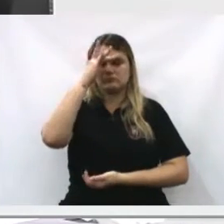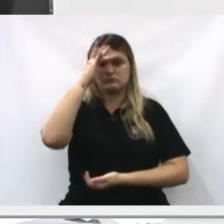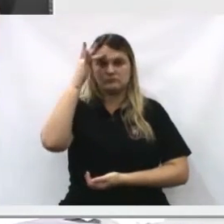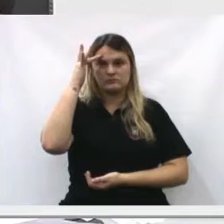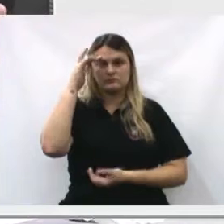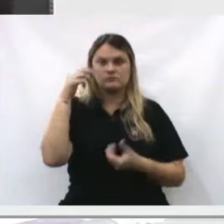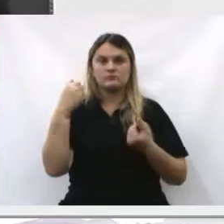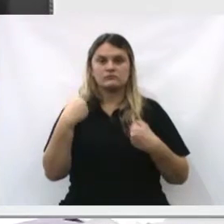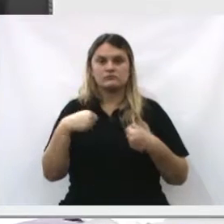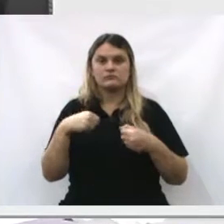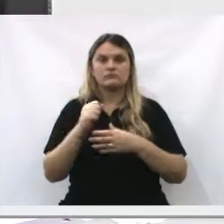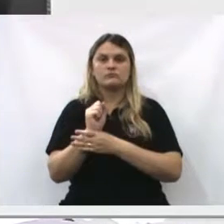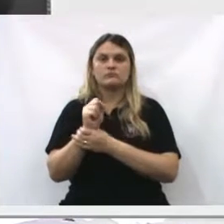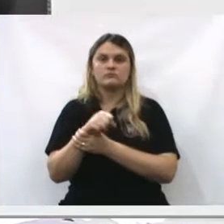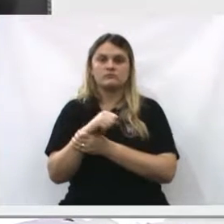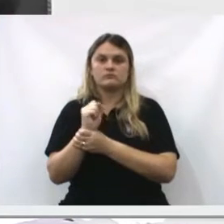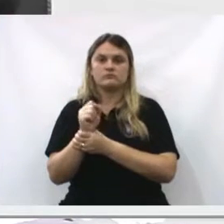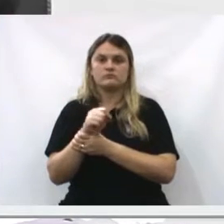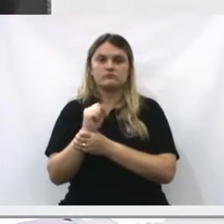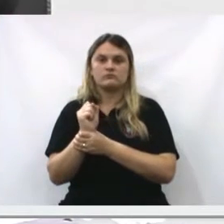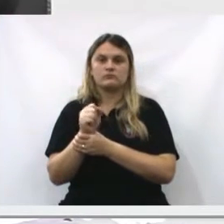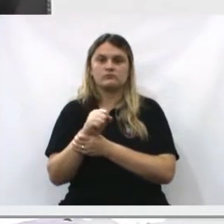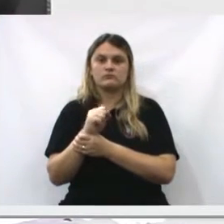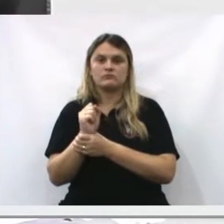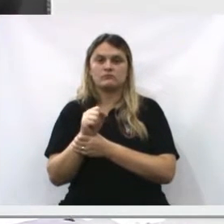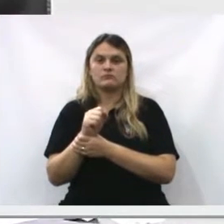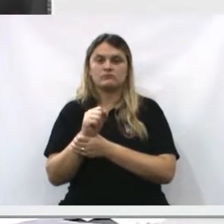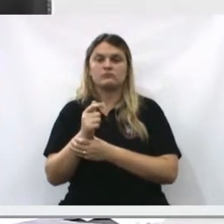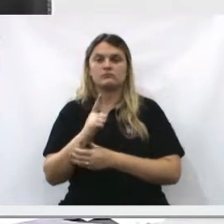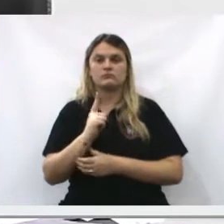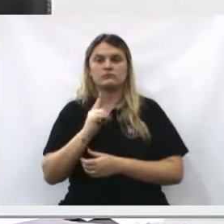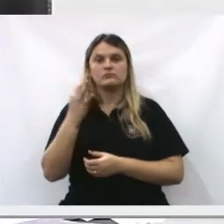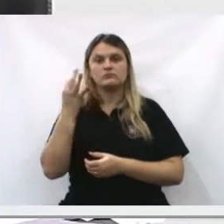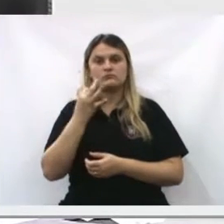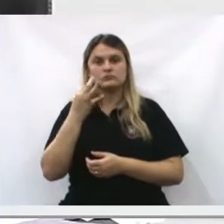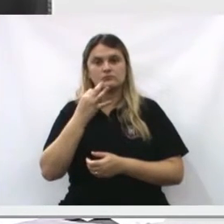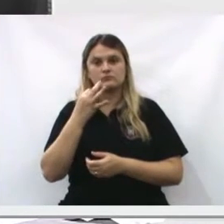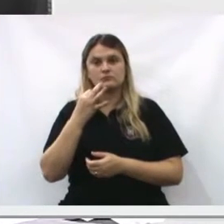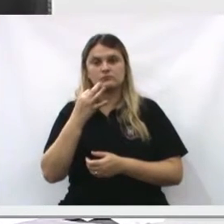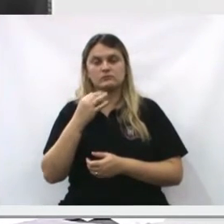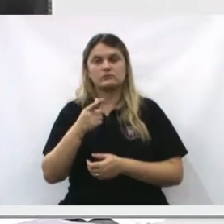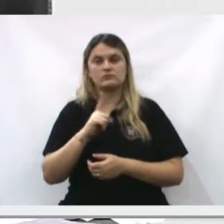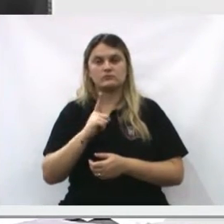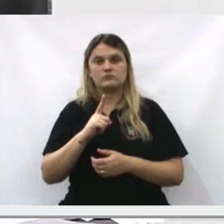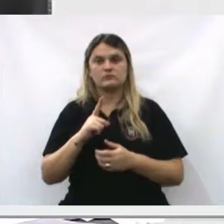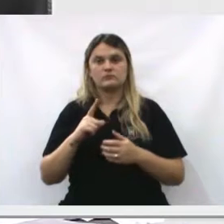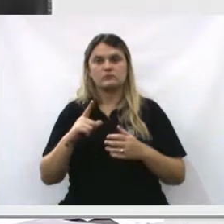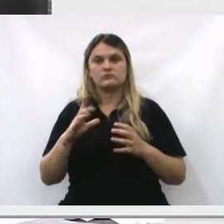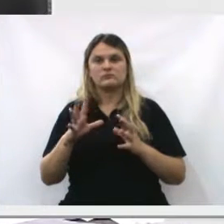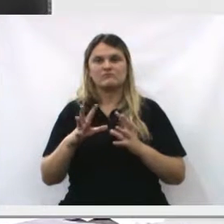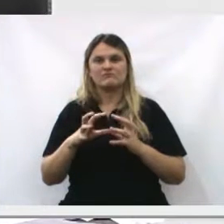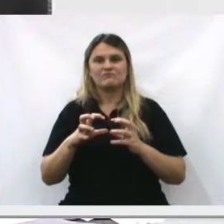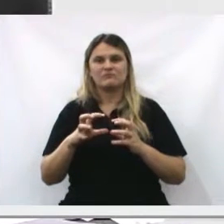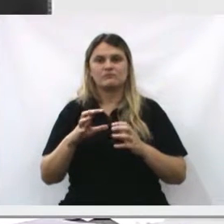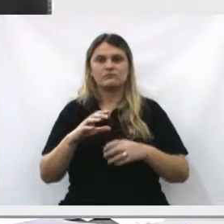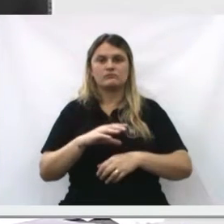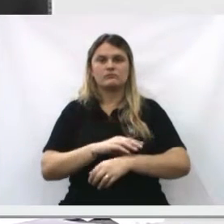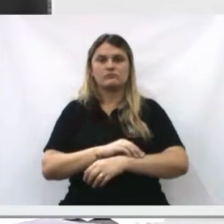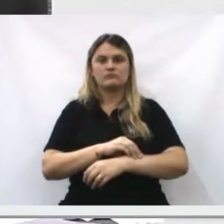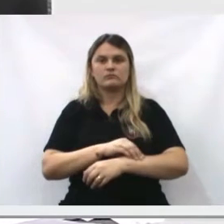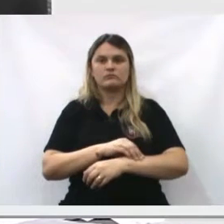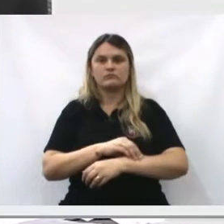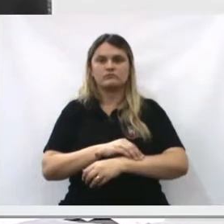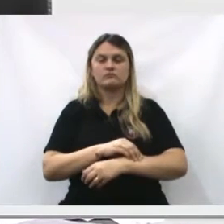As pessoas que estão precisando da fisioterapia com certeza estão atrofiando